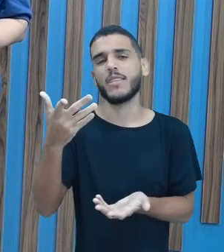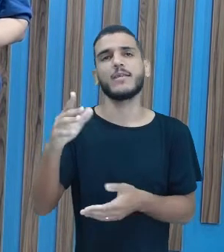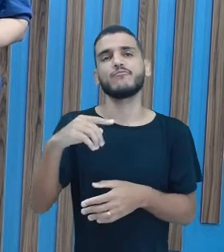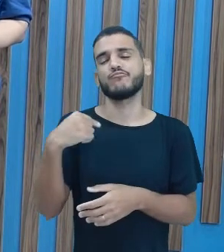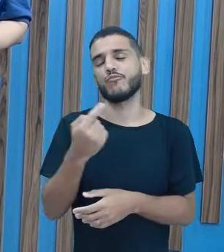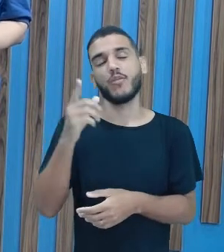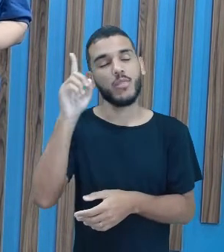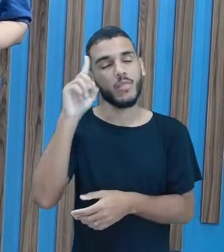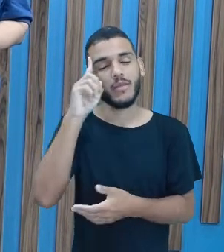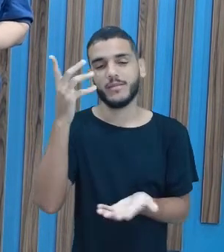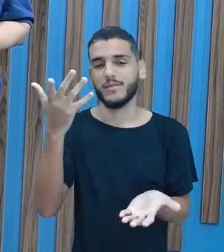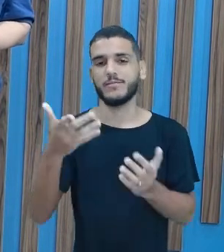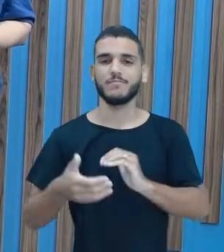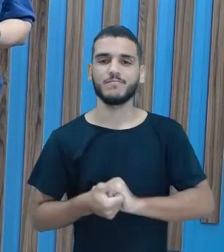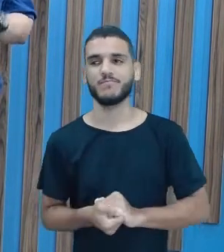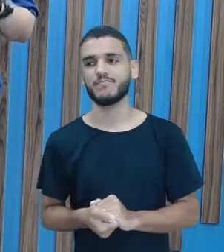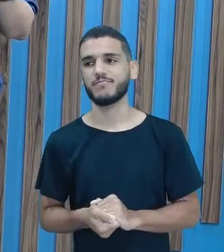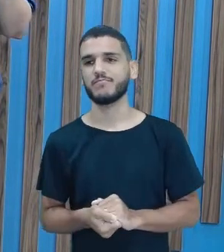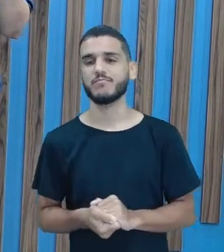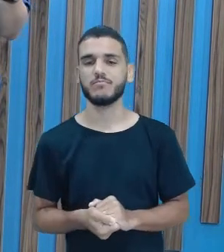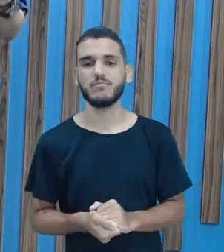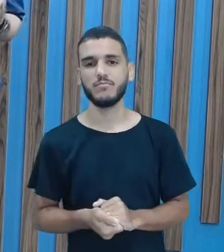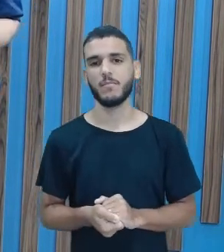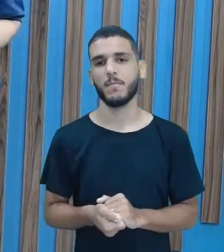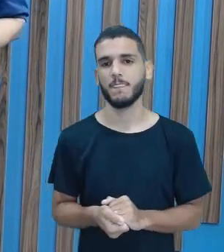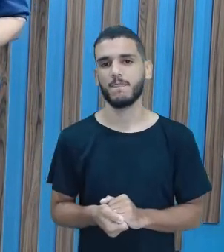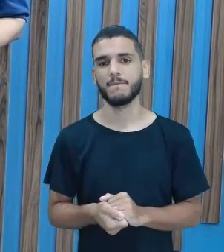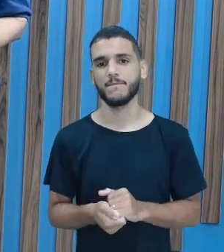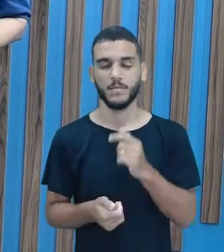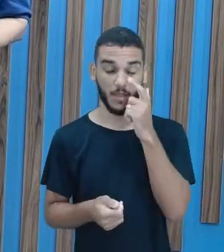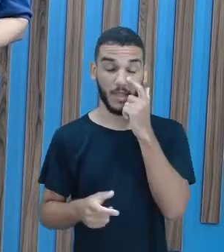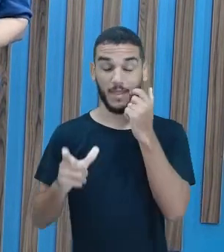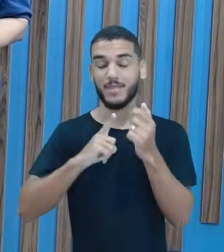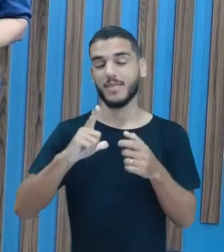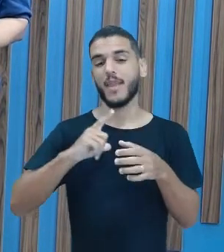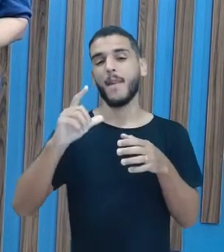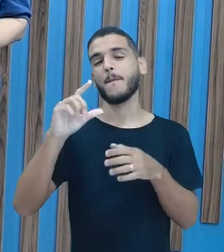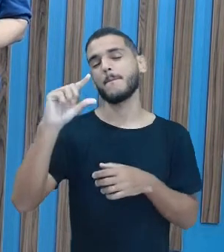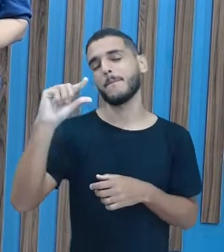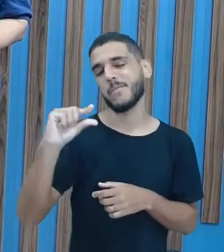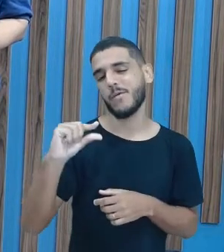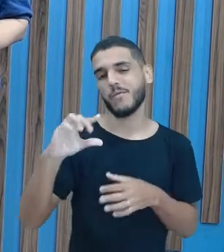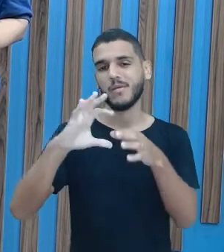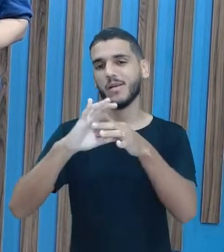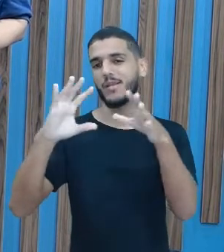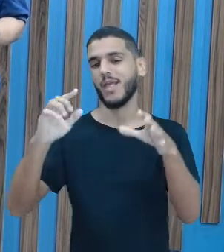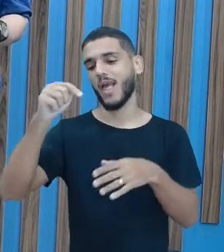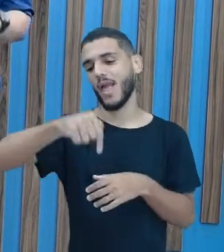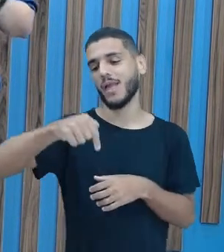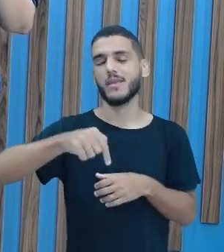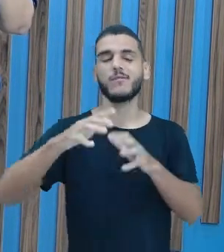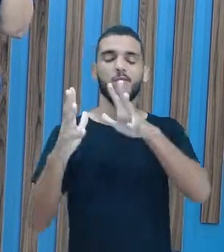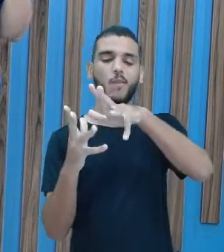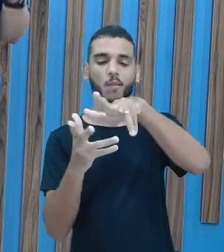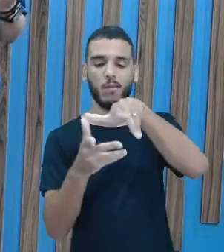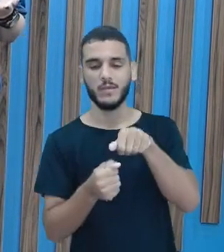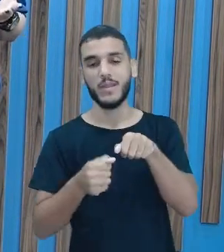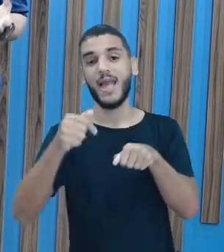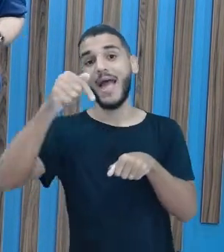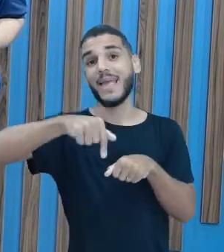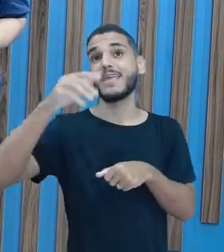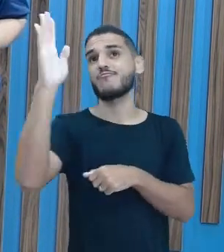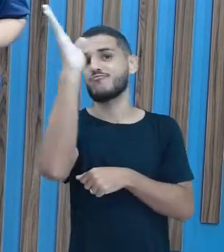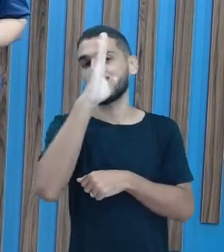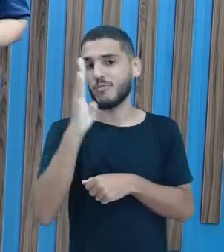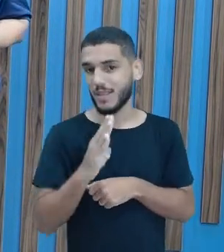doce. E essa água doce tem pouca disponibilidade no planeta. Aqui no Brasil, a gente detém cerca de